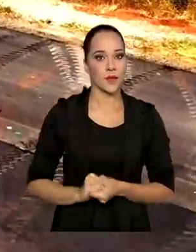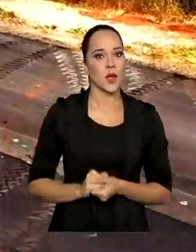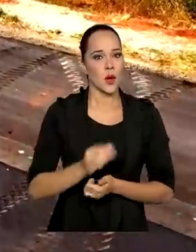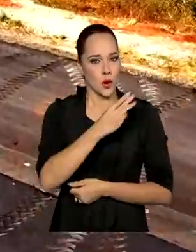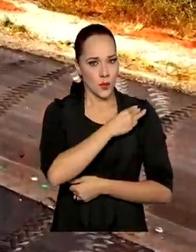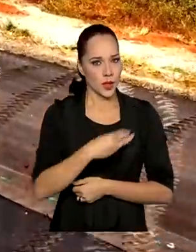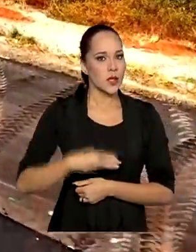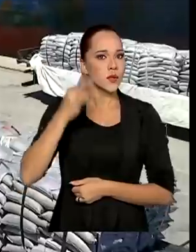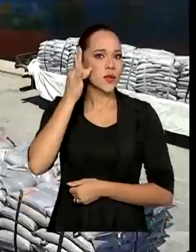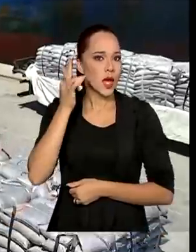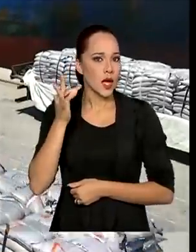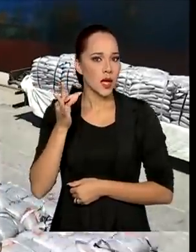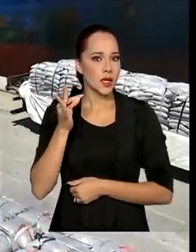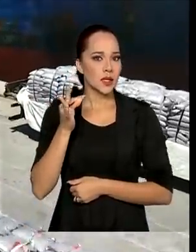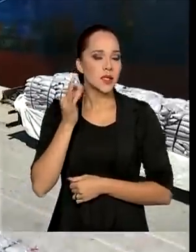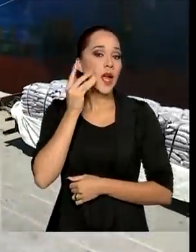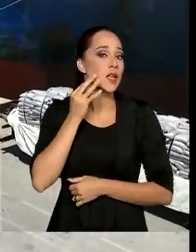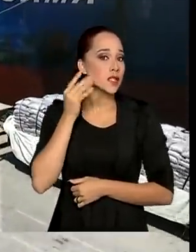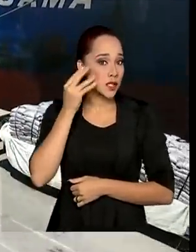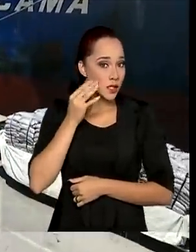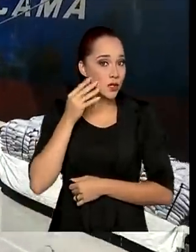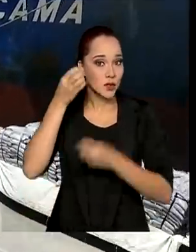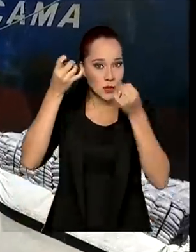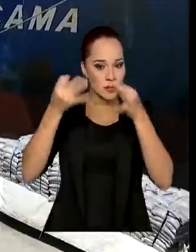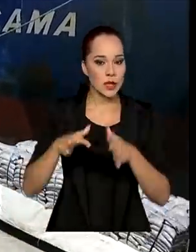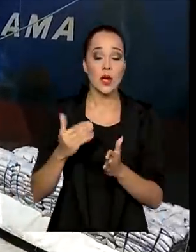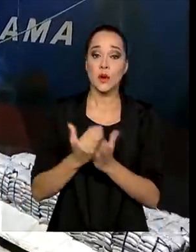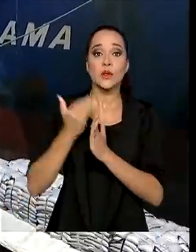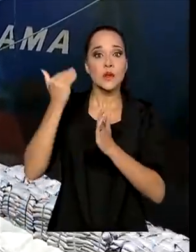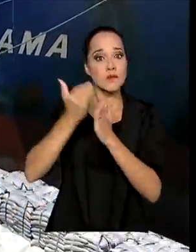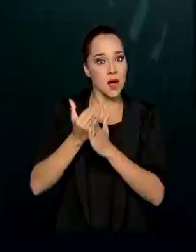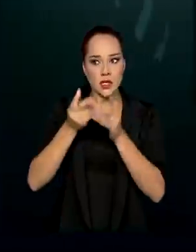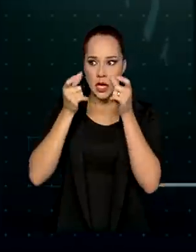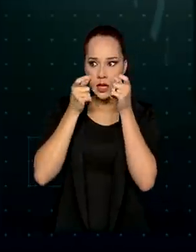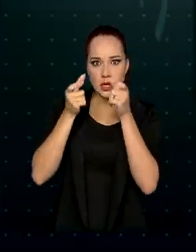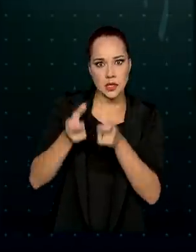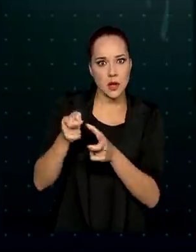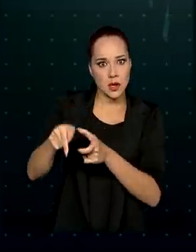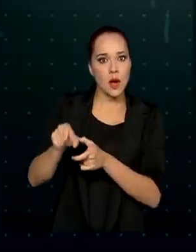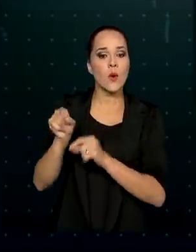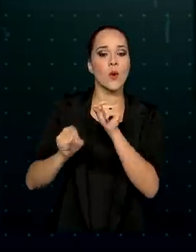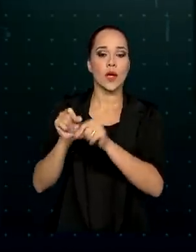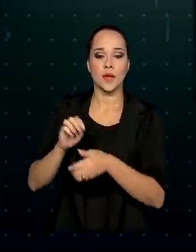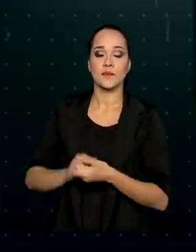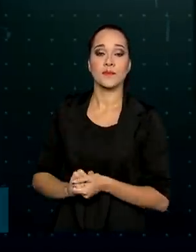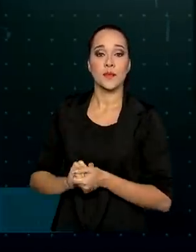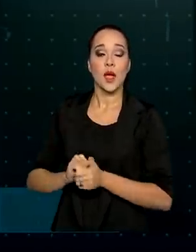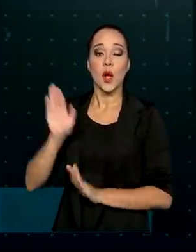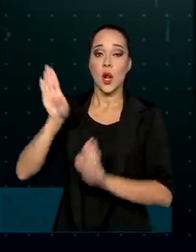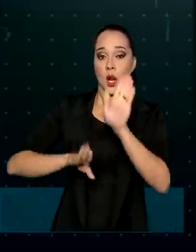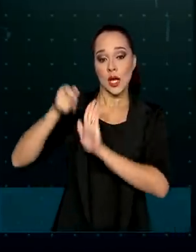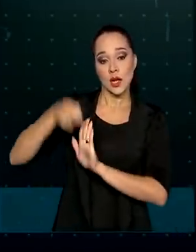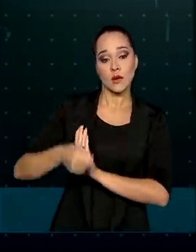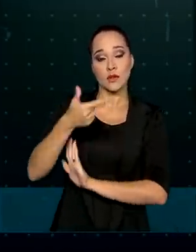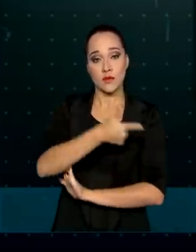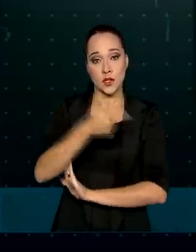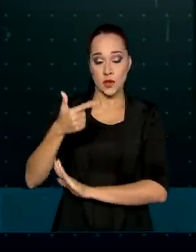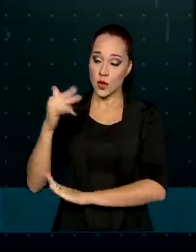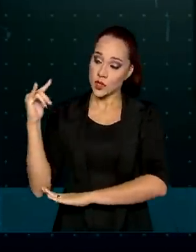do ministro Tarcísio Freitas, entre os ativos que mais devem chamar a atenção estão o leilão de 22